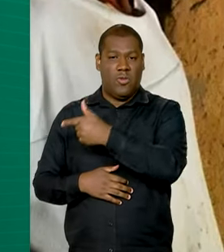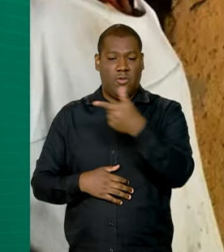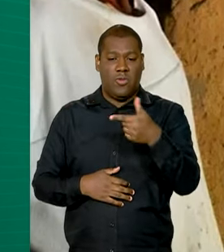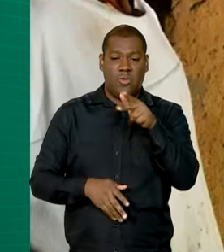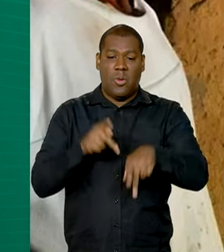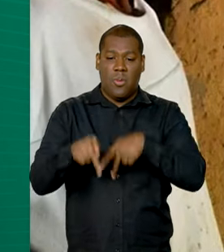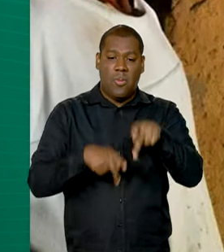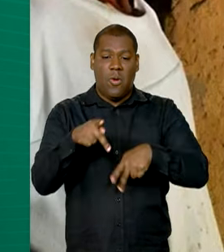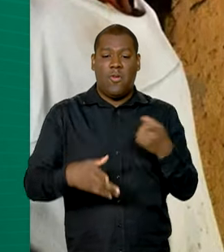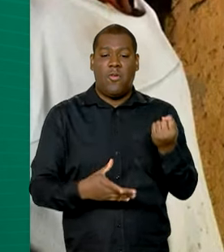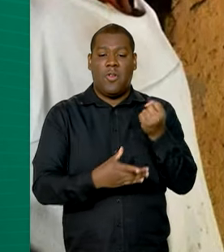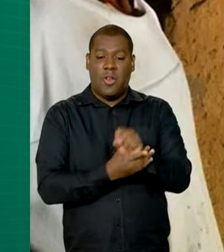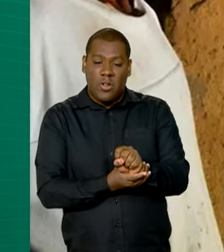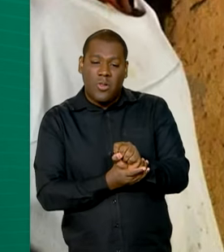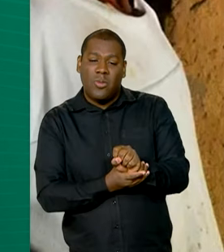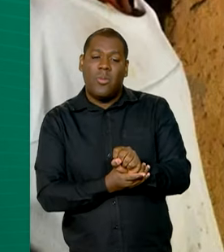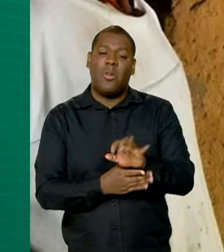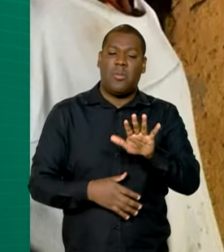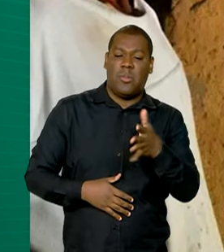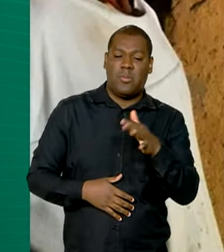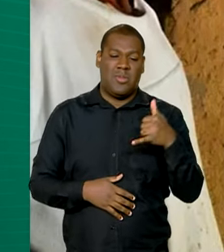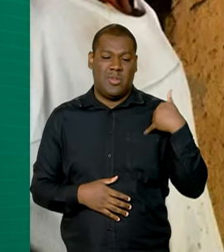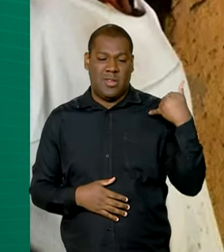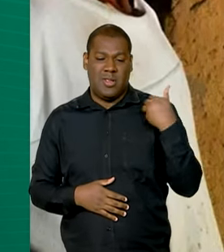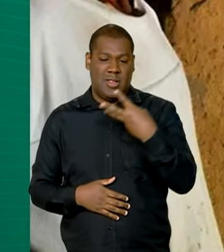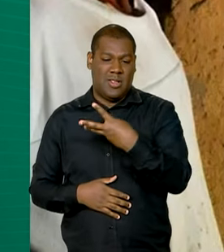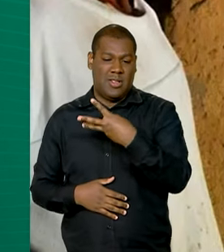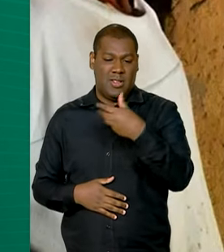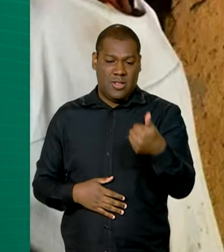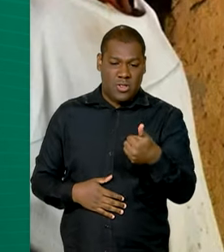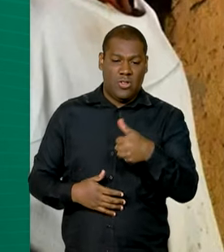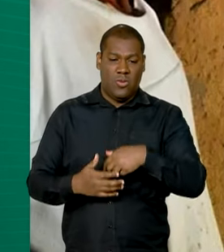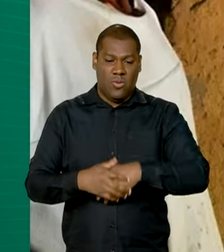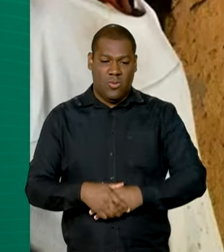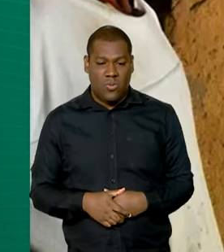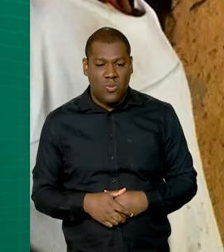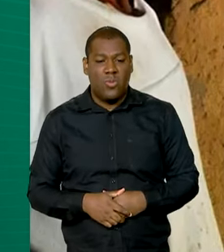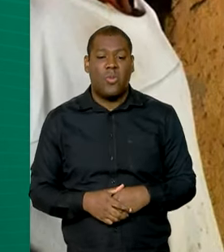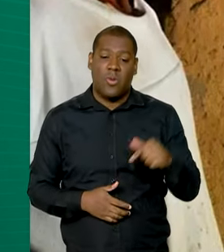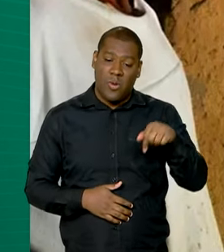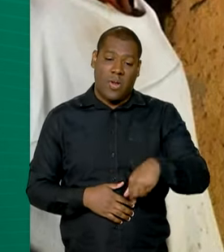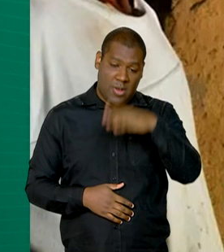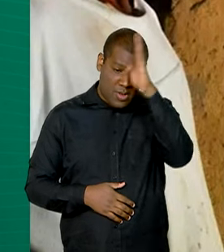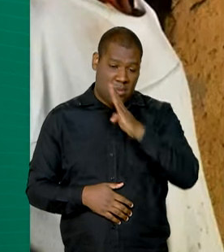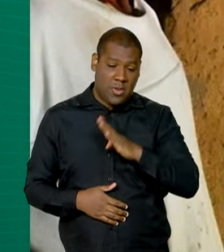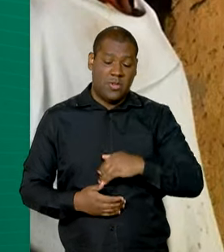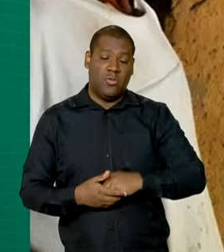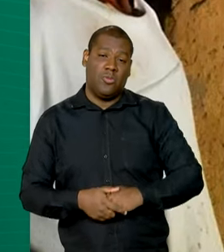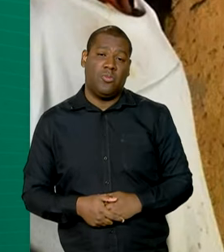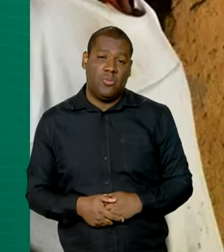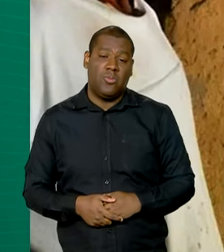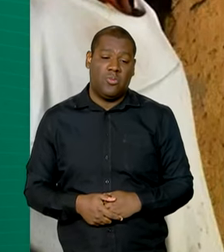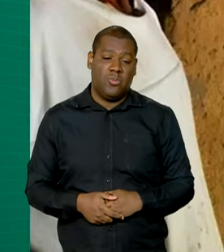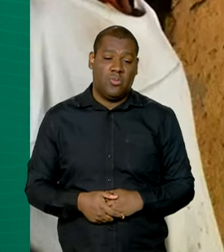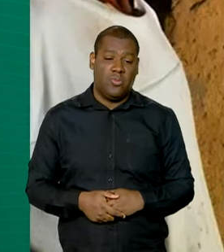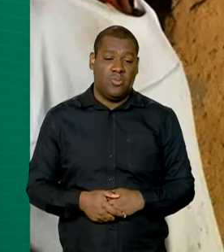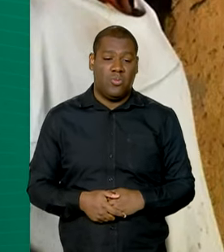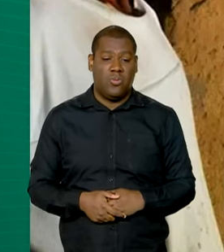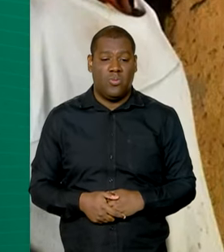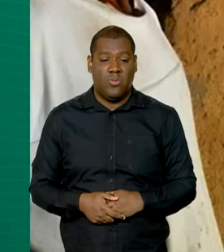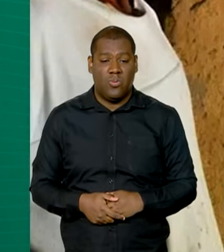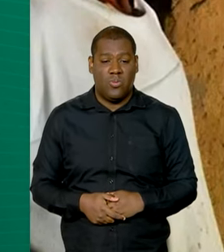de 31 anos, abaixo da população total residente no Brasil, que é de 35 anos.